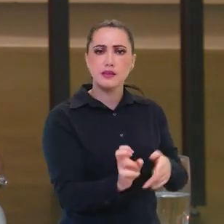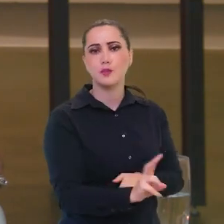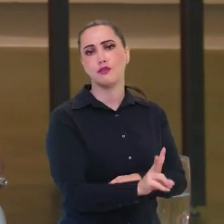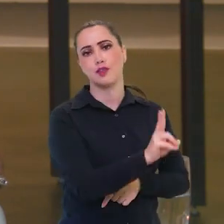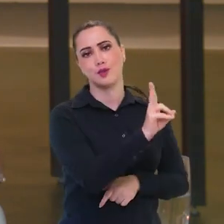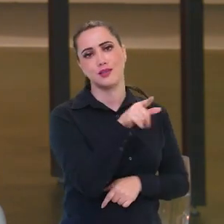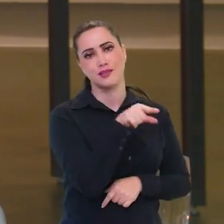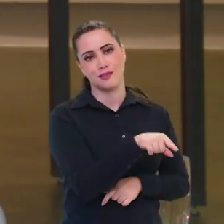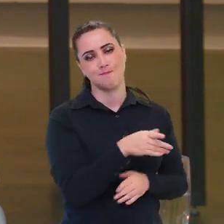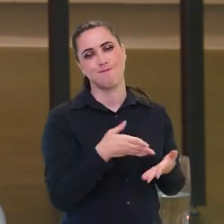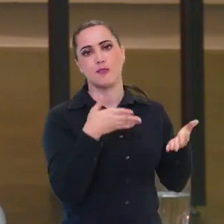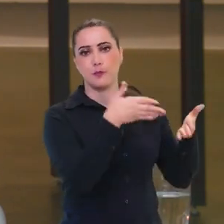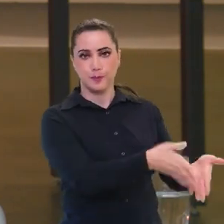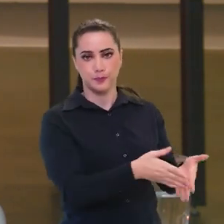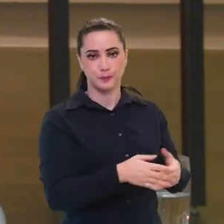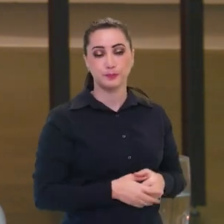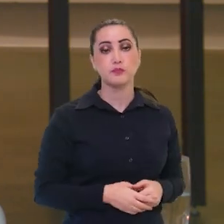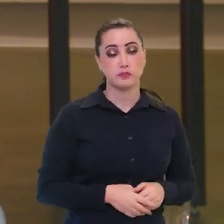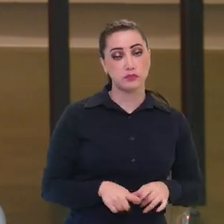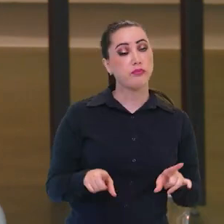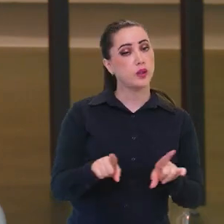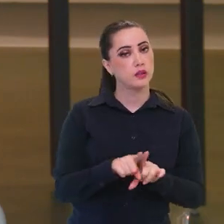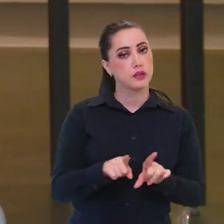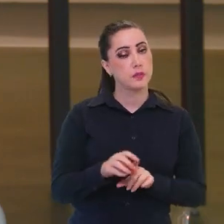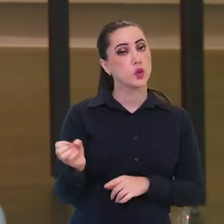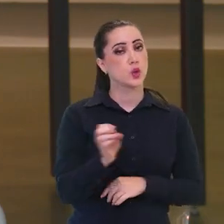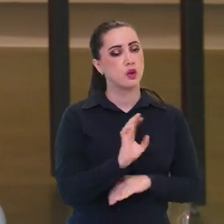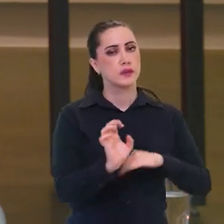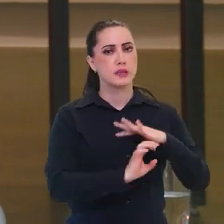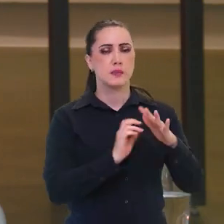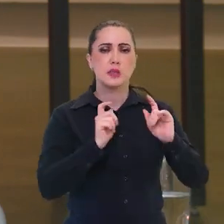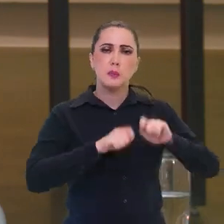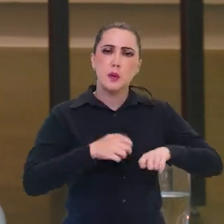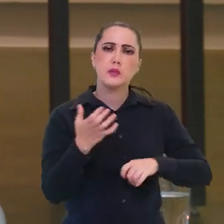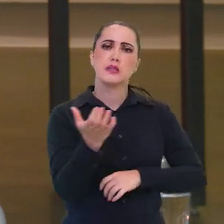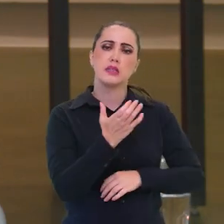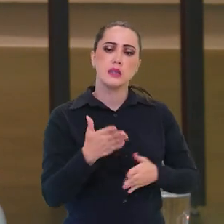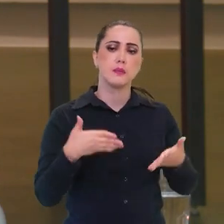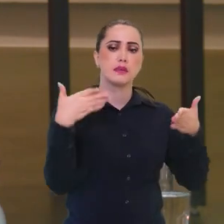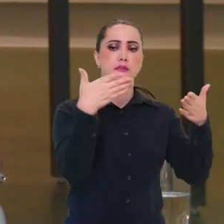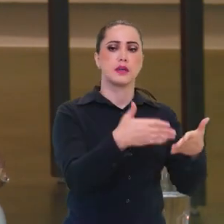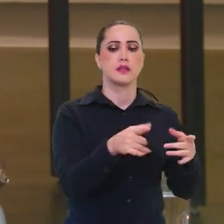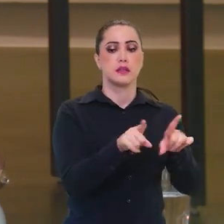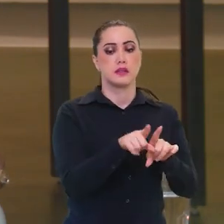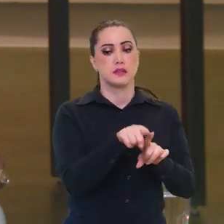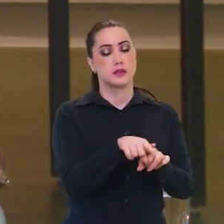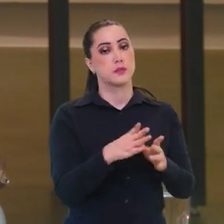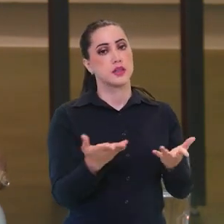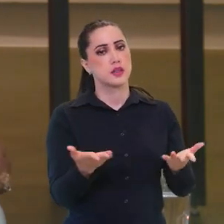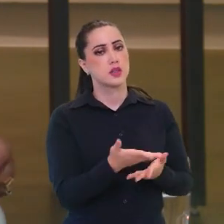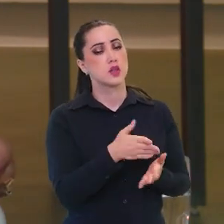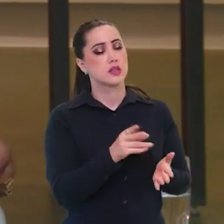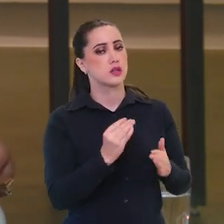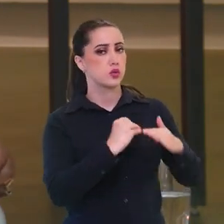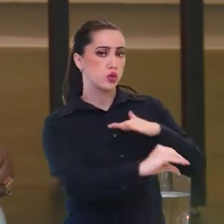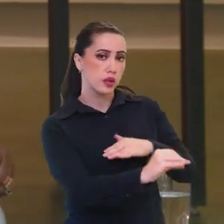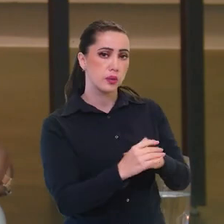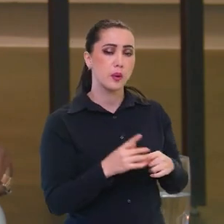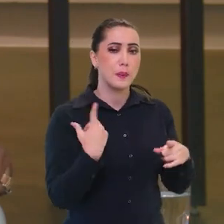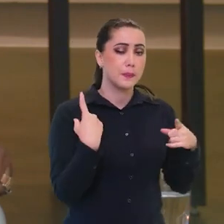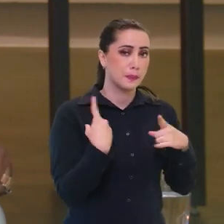o valor dessa participação e trazer novas empresas que possam, que queiram também participar desse